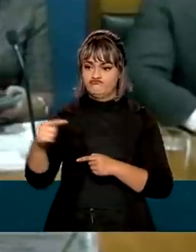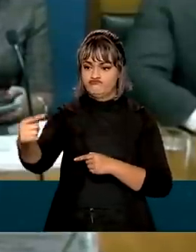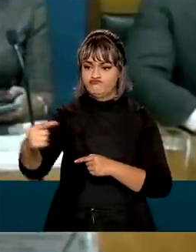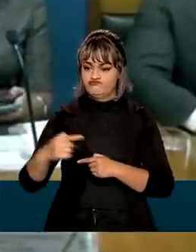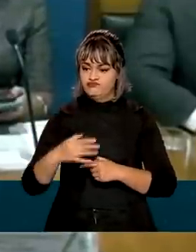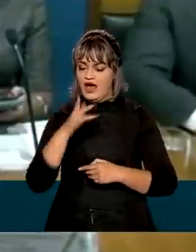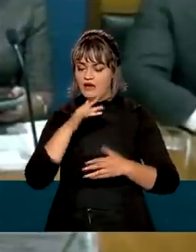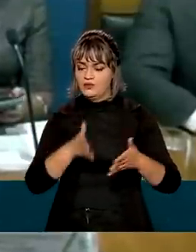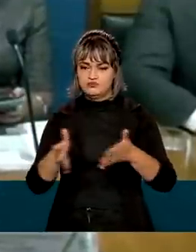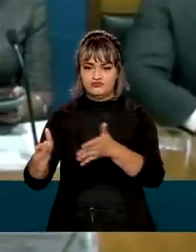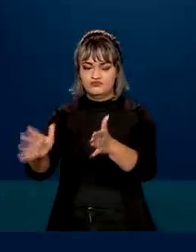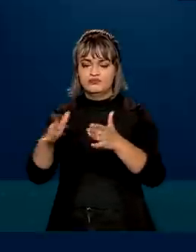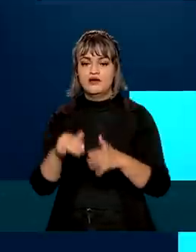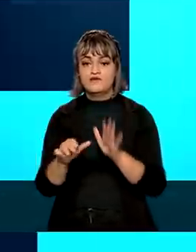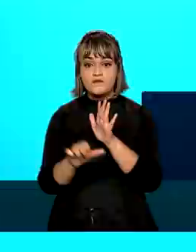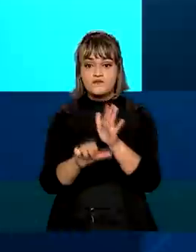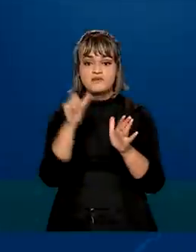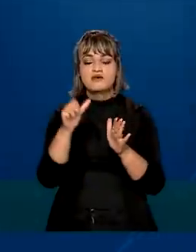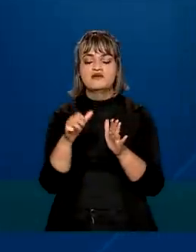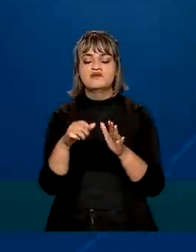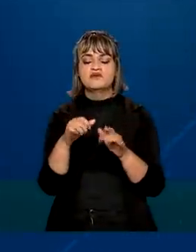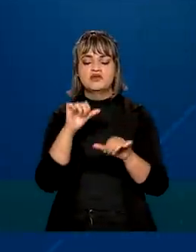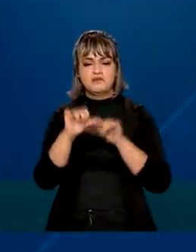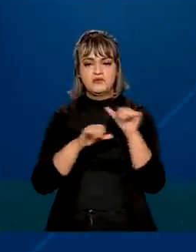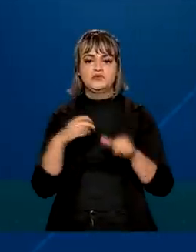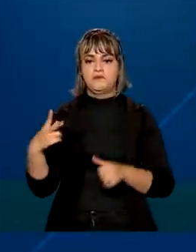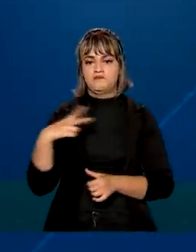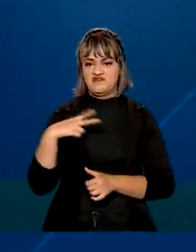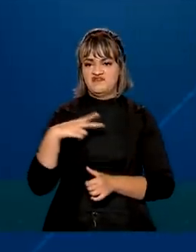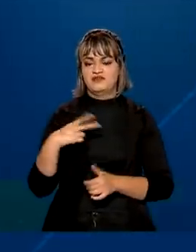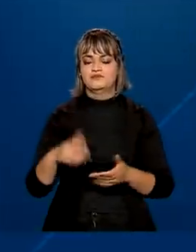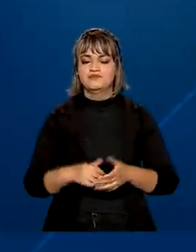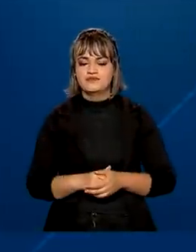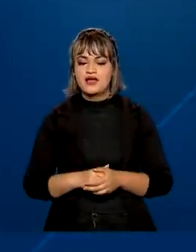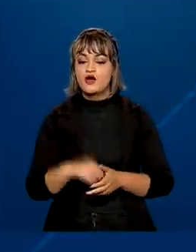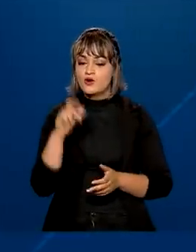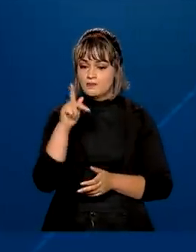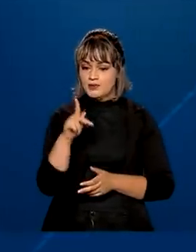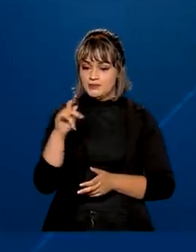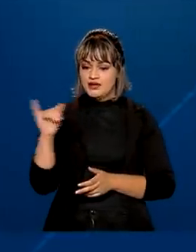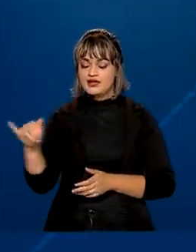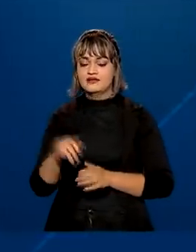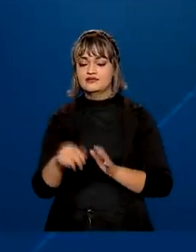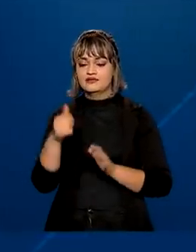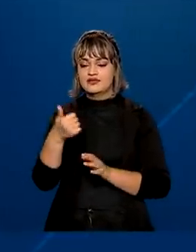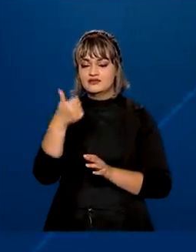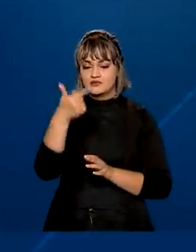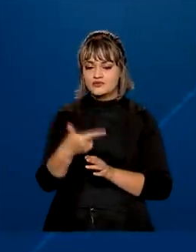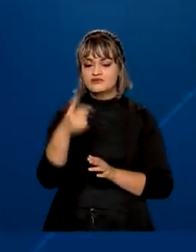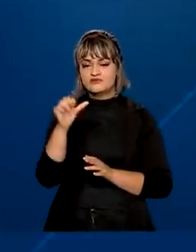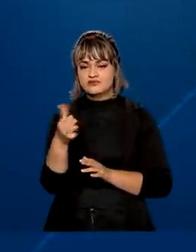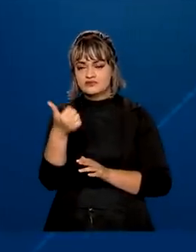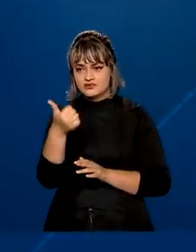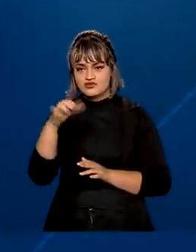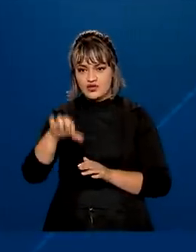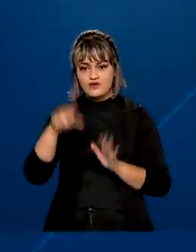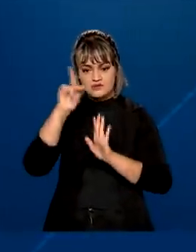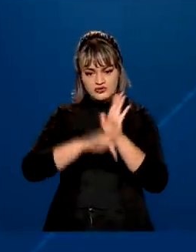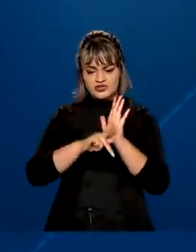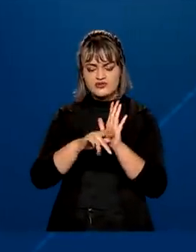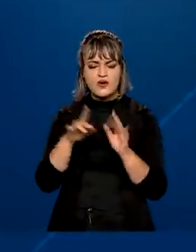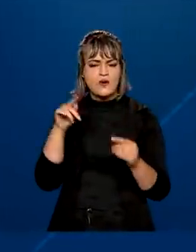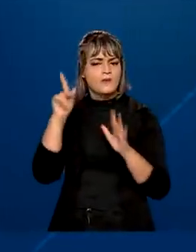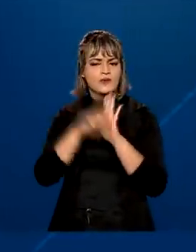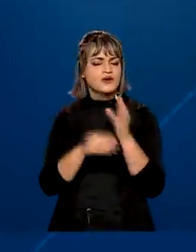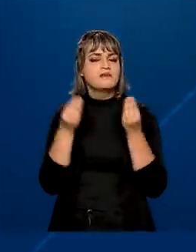Nacional de Desestatização. A carteira do PPI agora conta com 219 projetos. Um dos principais objetivos do